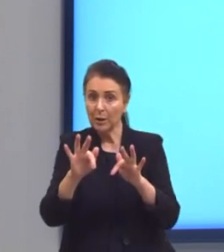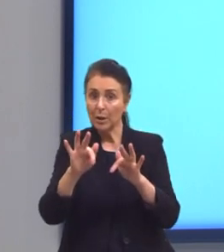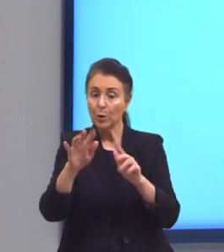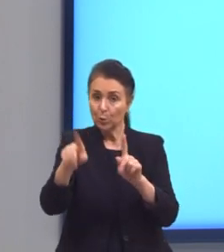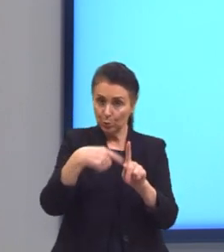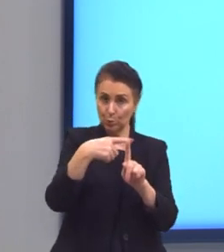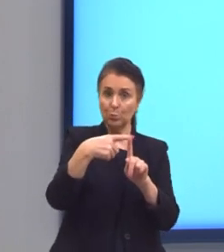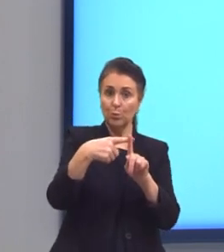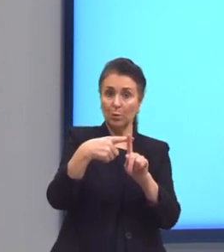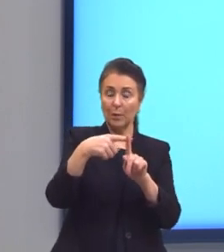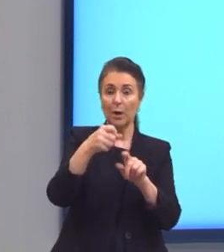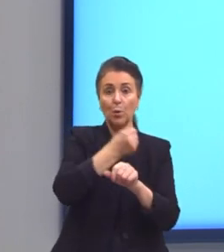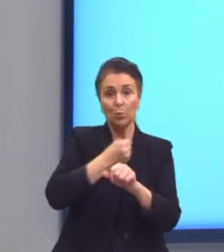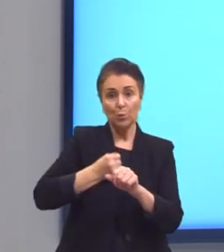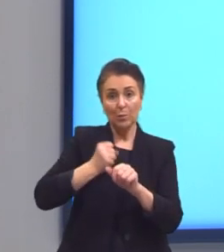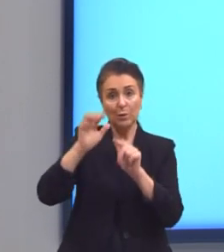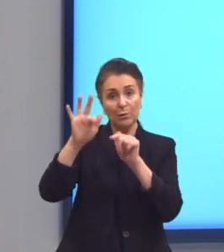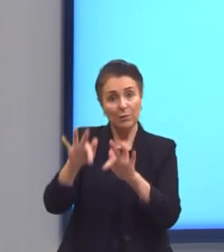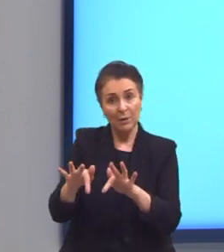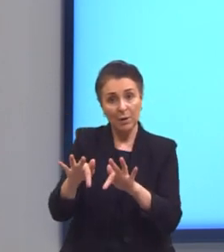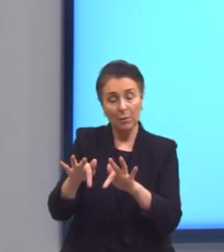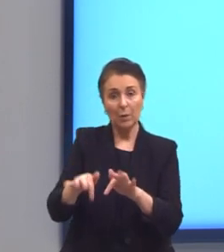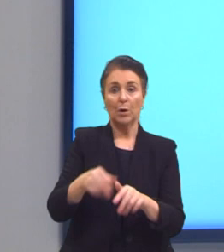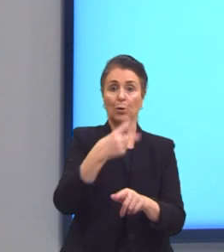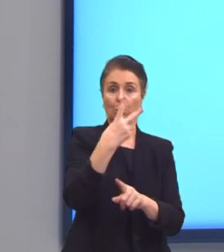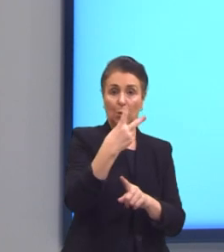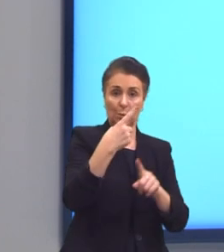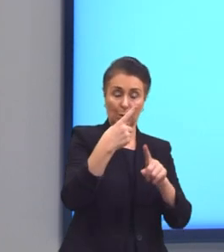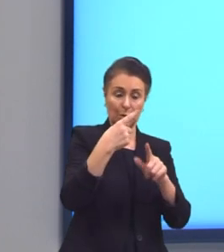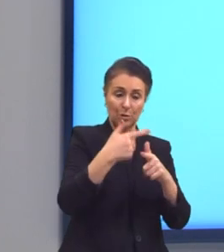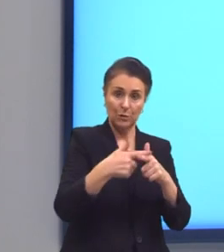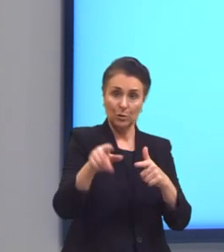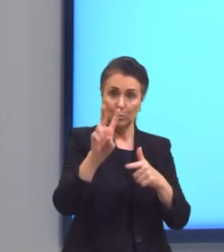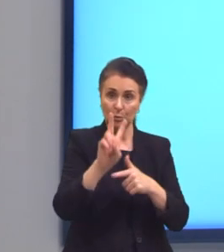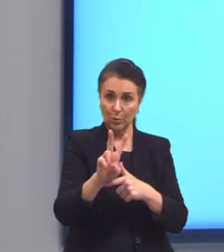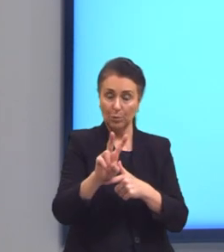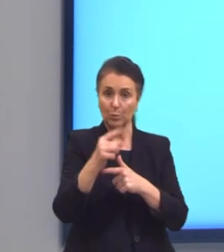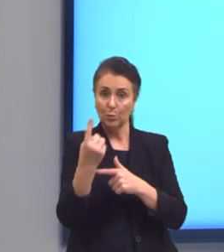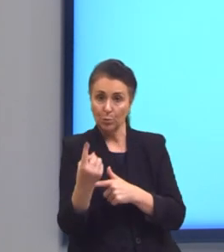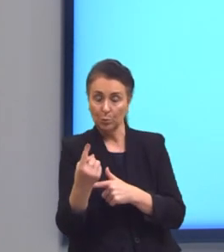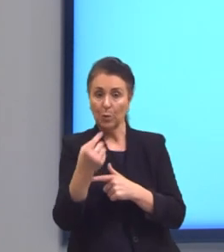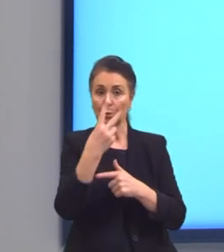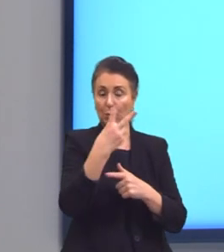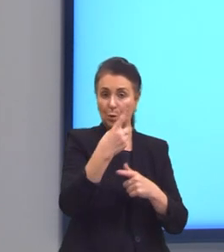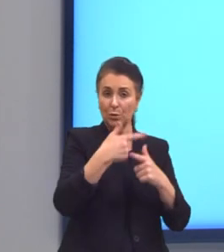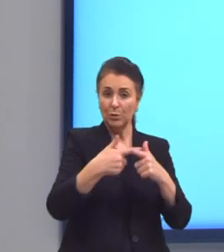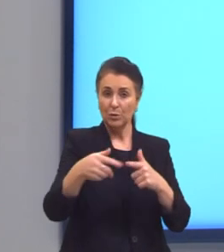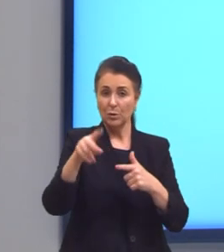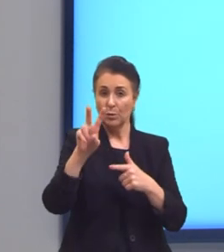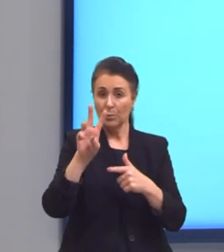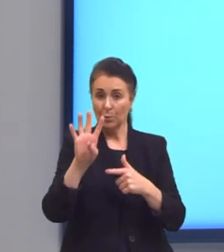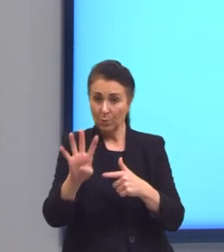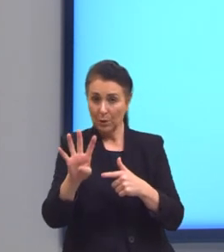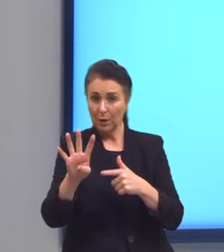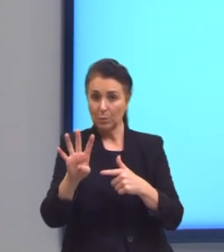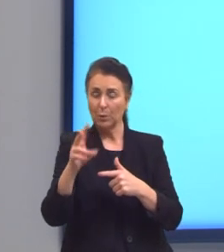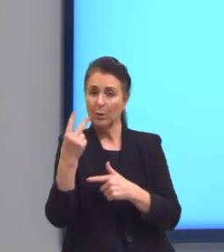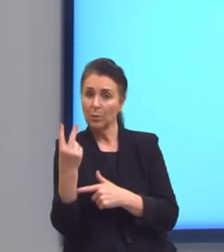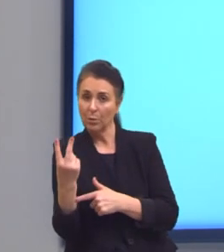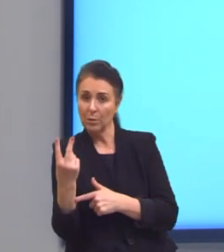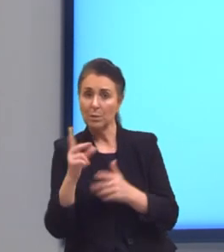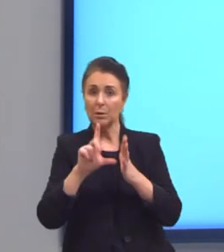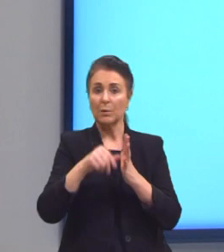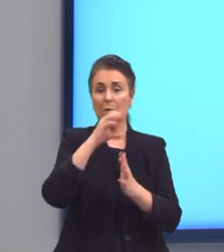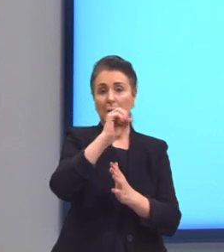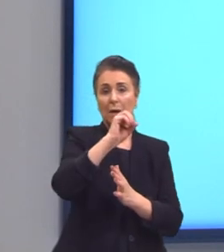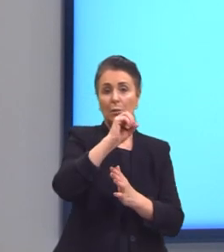2. 2 dividido por 2 dá 1, 8 dividido por 2 dá 4, 4 dividido por 2 é 2 e